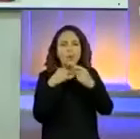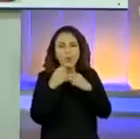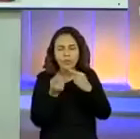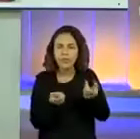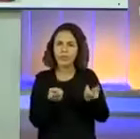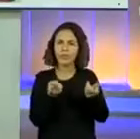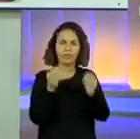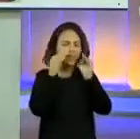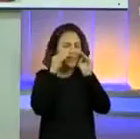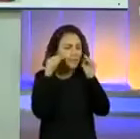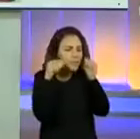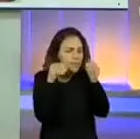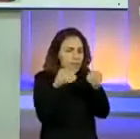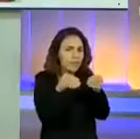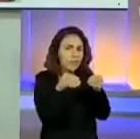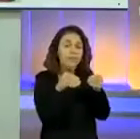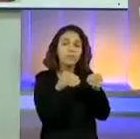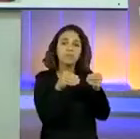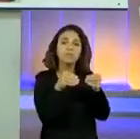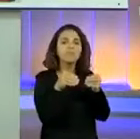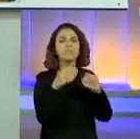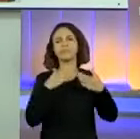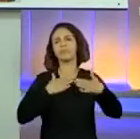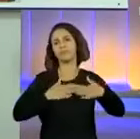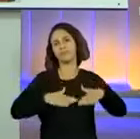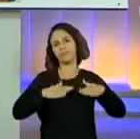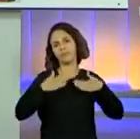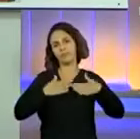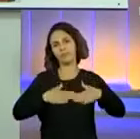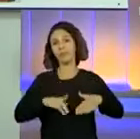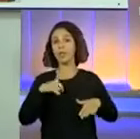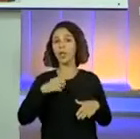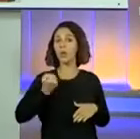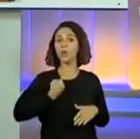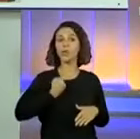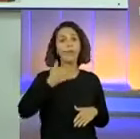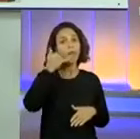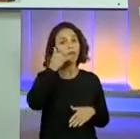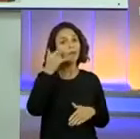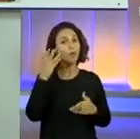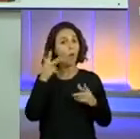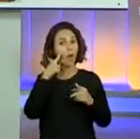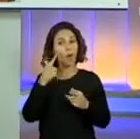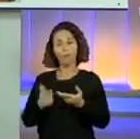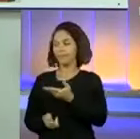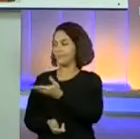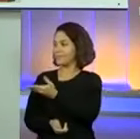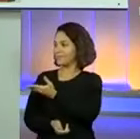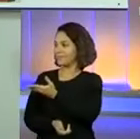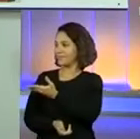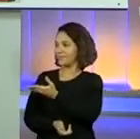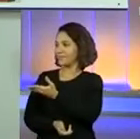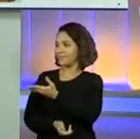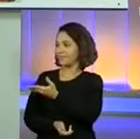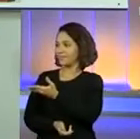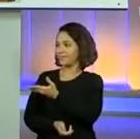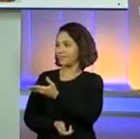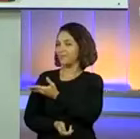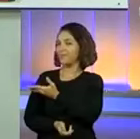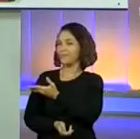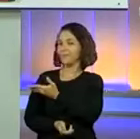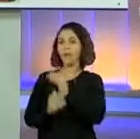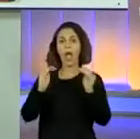bem específica, é bem tranquilo. Você vai digitar o número de telefone 0800 77 000